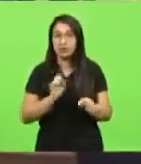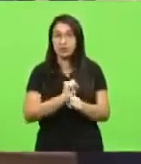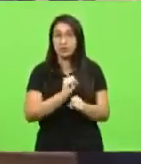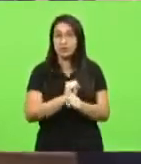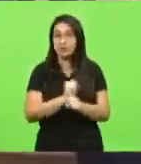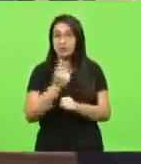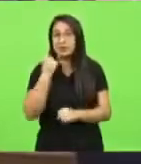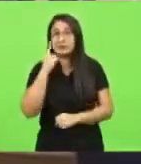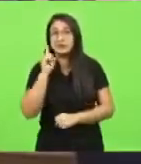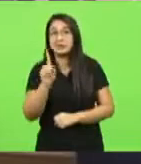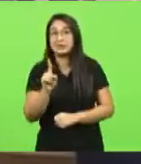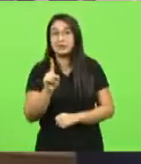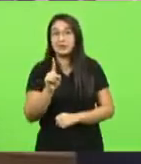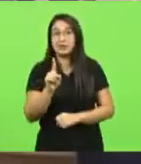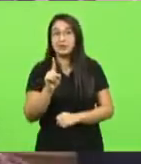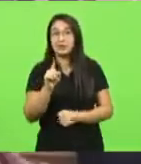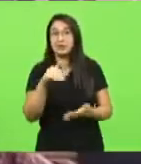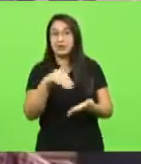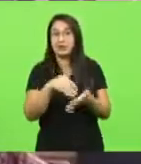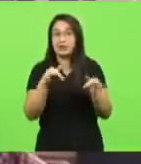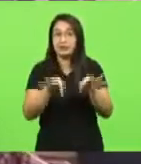finalizar para daí fazer outro?